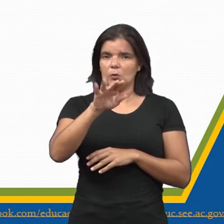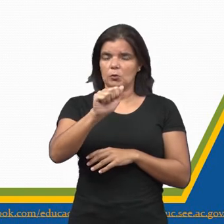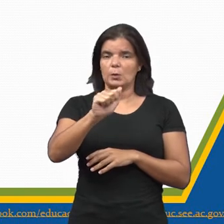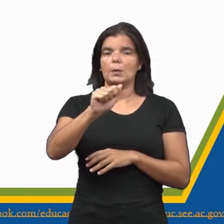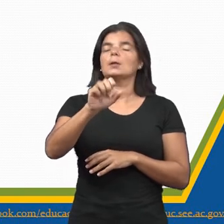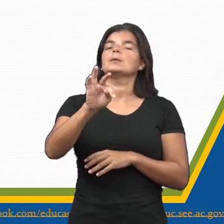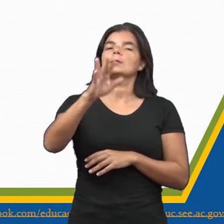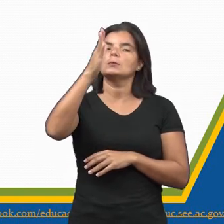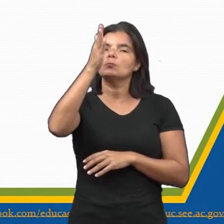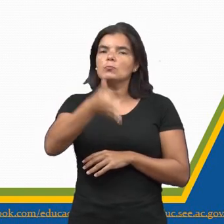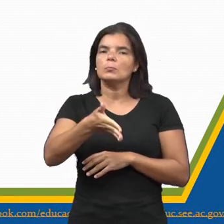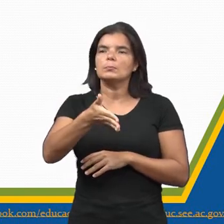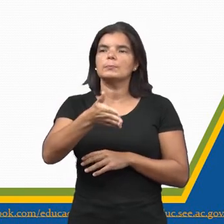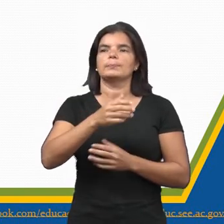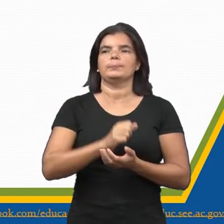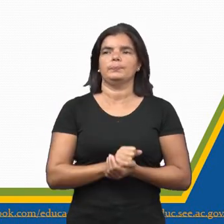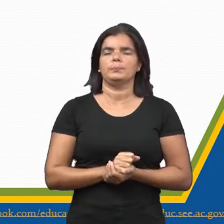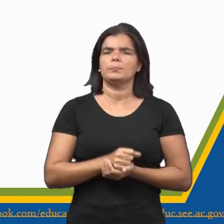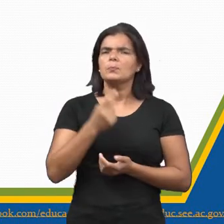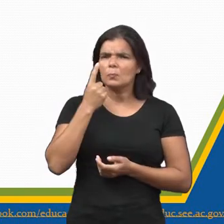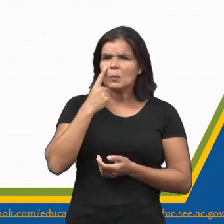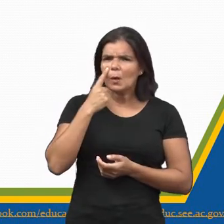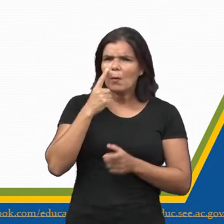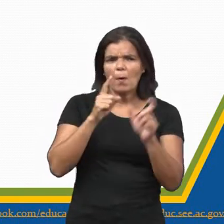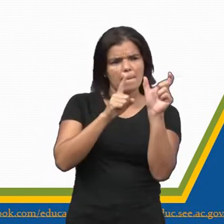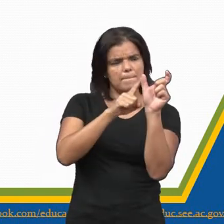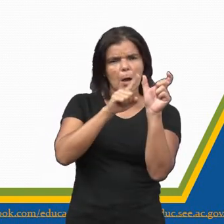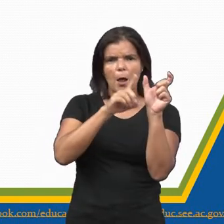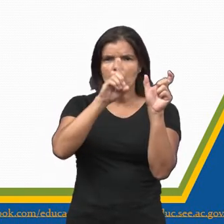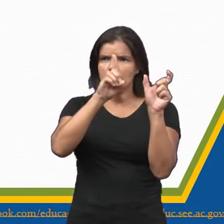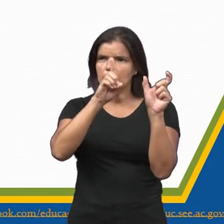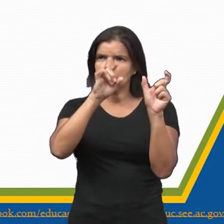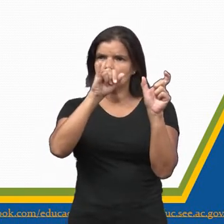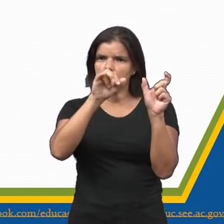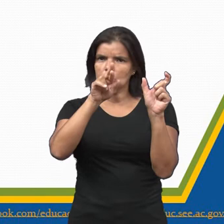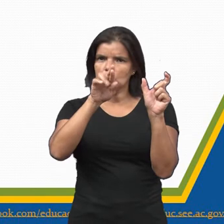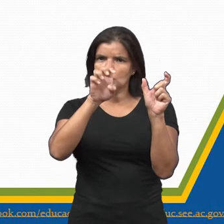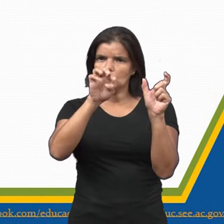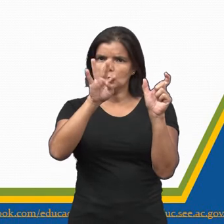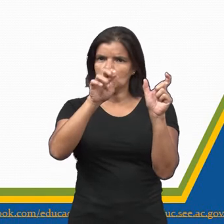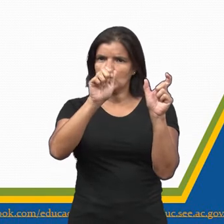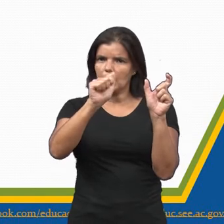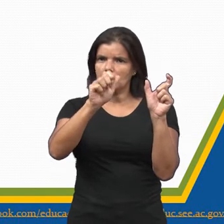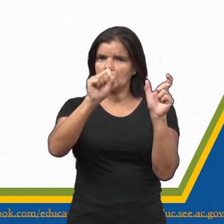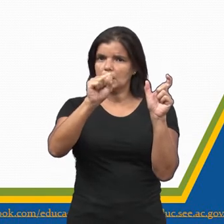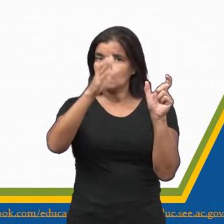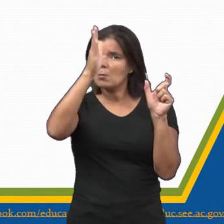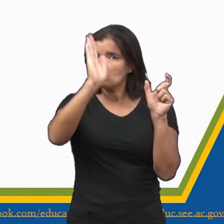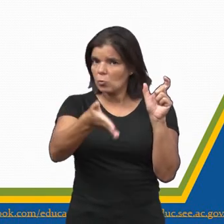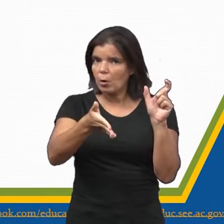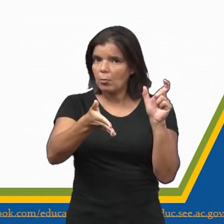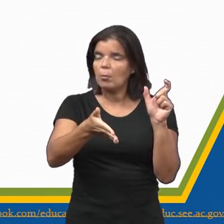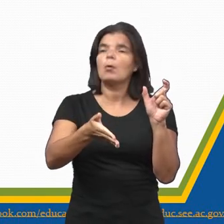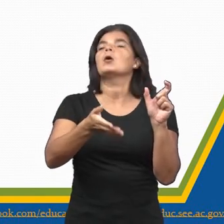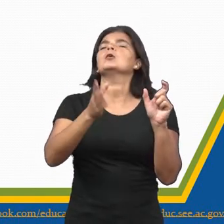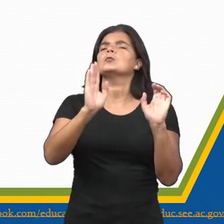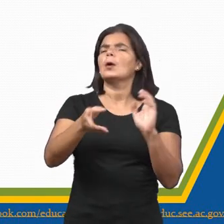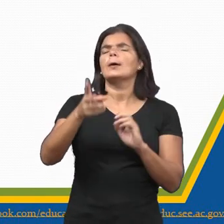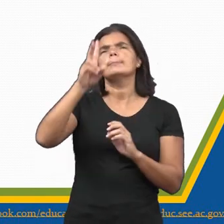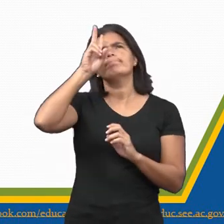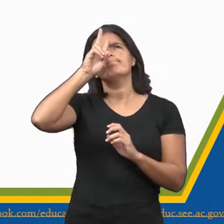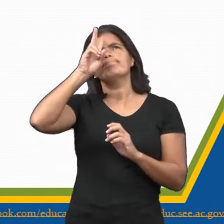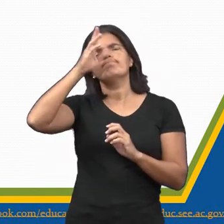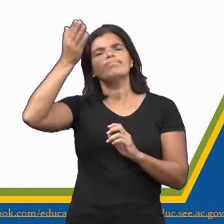época das diretas já. Já ouviram falar essa expressão, diretas já, que foi muito comum na